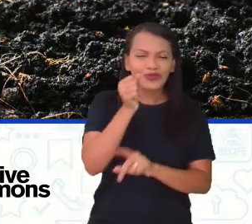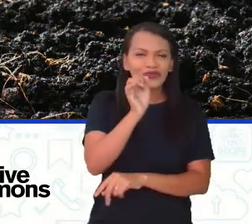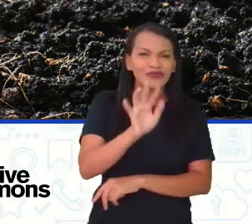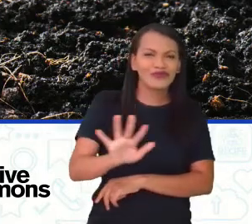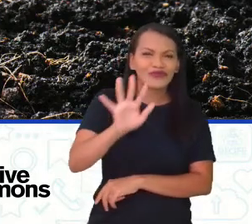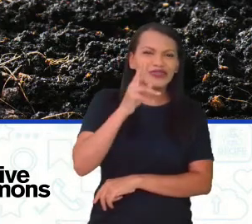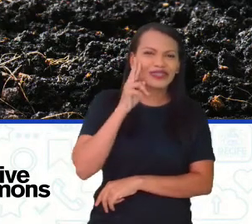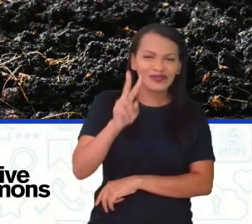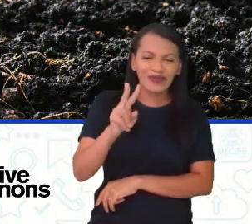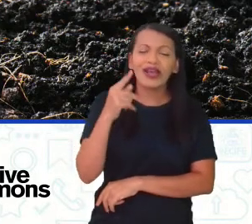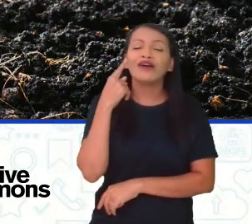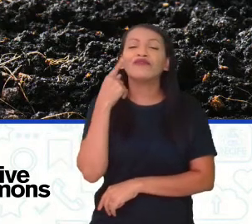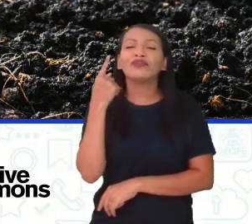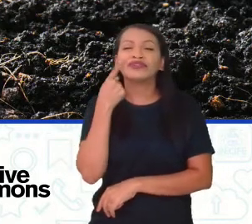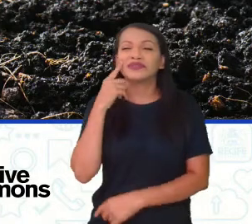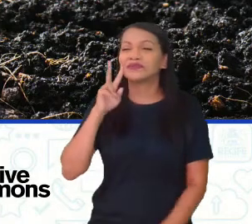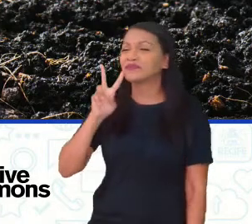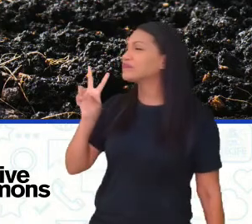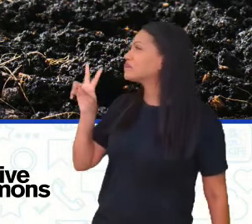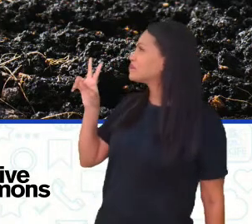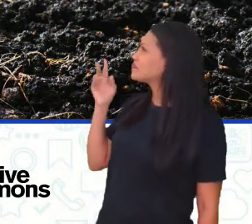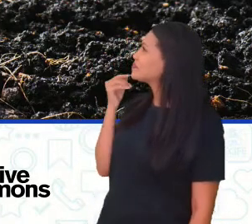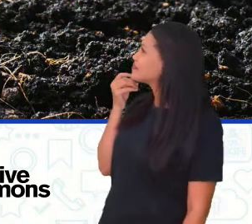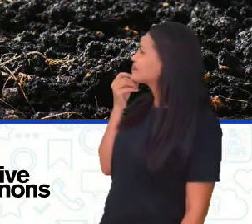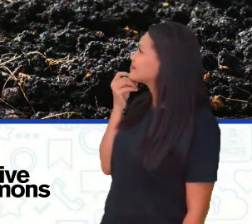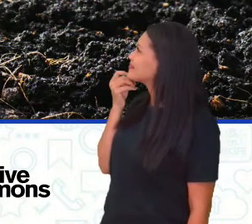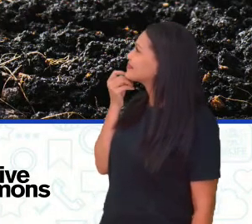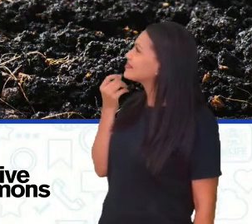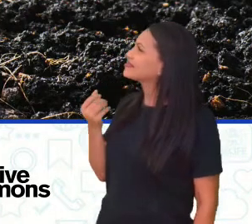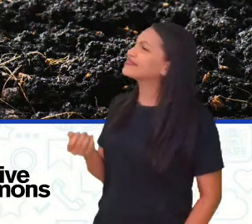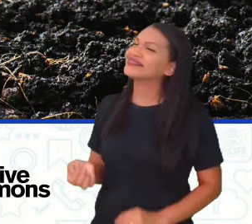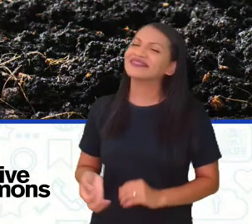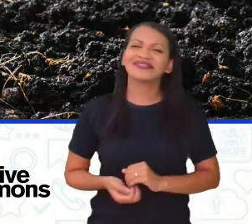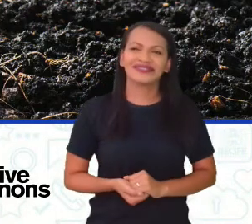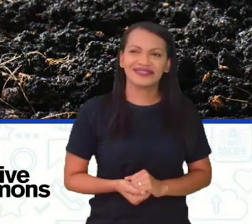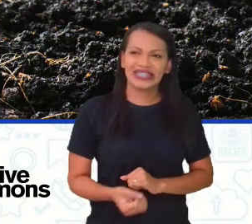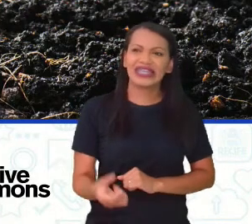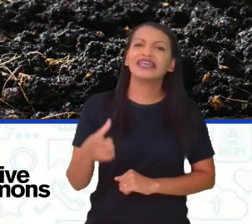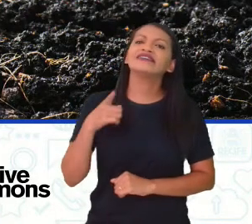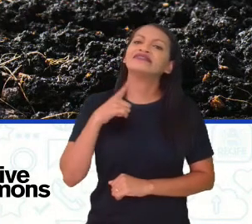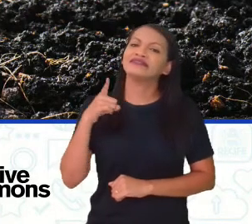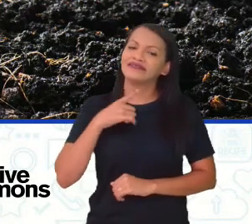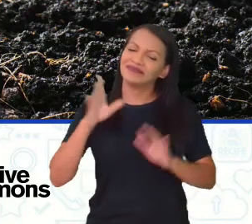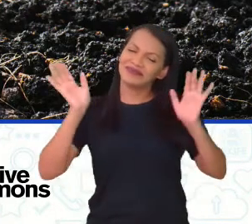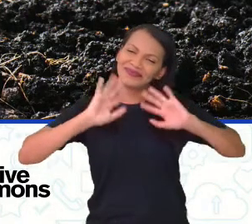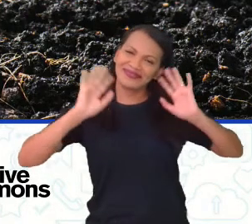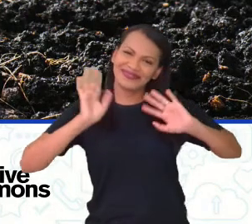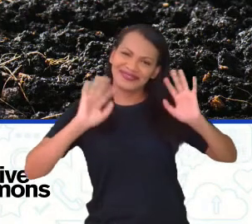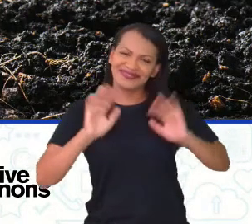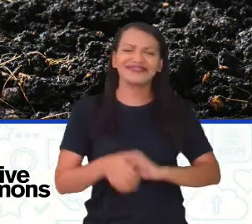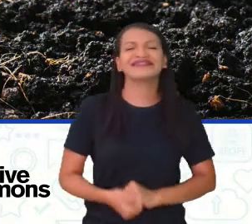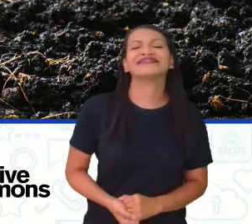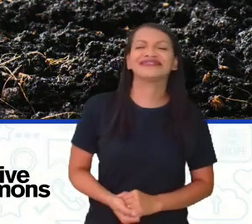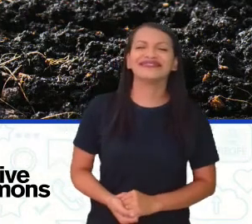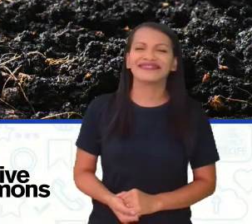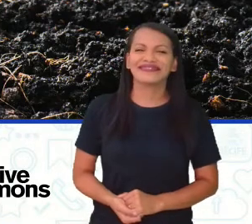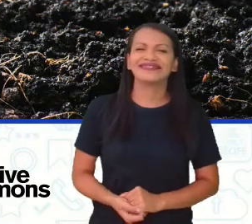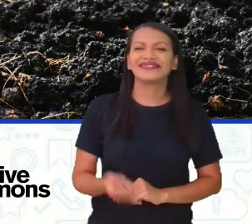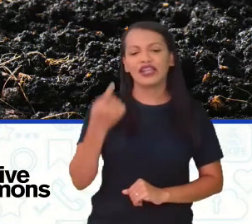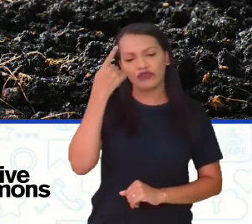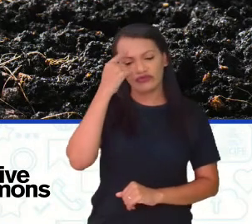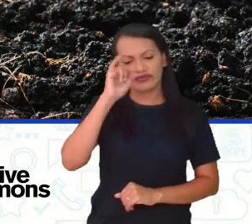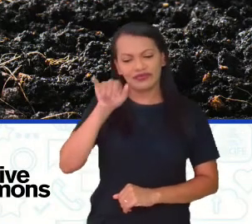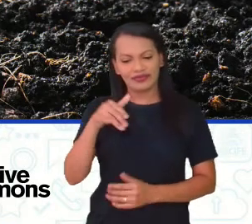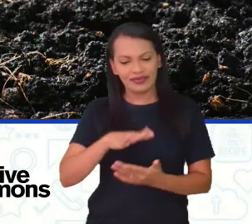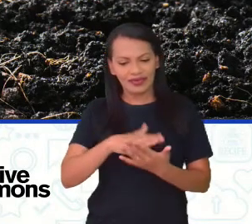Você vê aqui na sua imagem... Claro que tem ali Jéssica Anjos, maravilhosa, fazendo a interpretação de livros, né? Mas